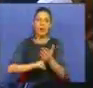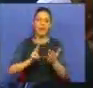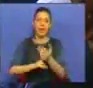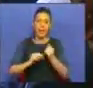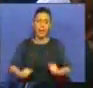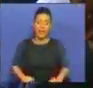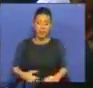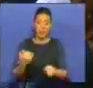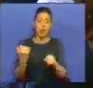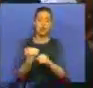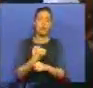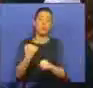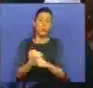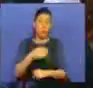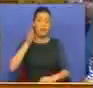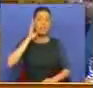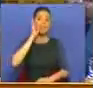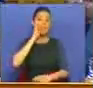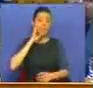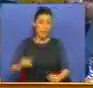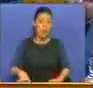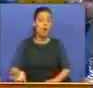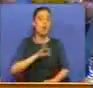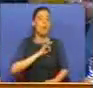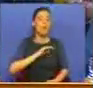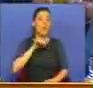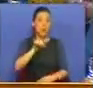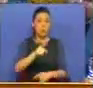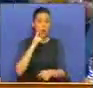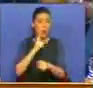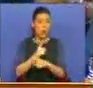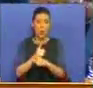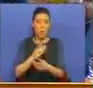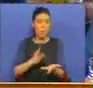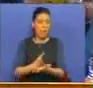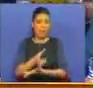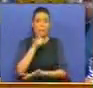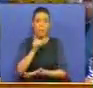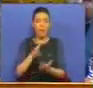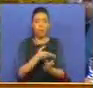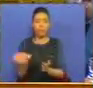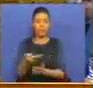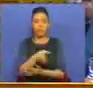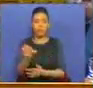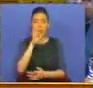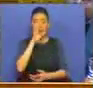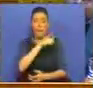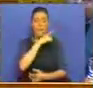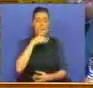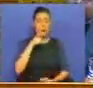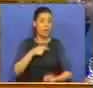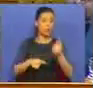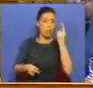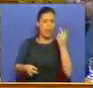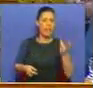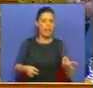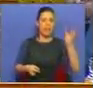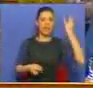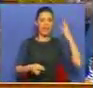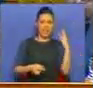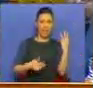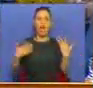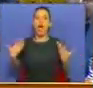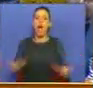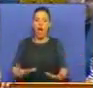é que os trabalhadores sabem que o senhor não mantém a palavra, pois se prometeu uma coisa há três anos